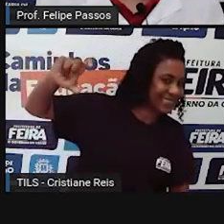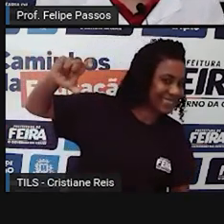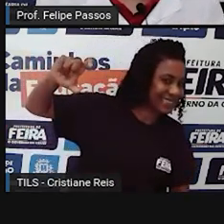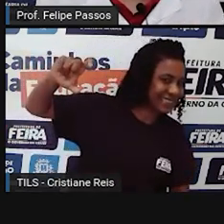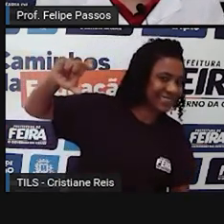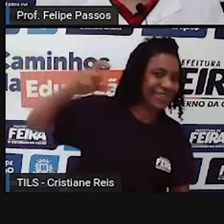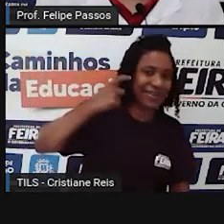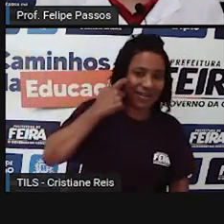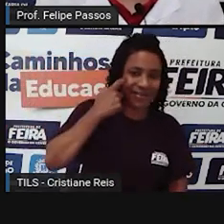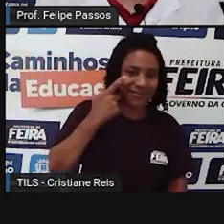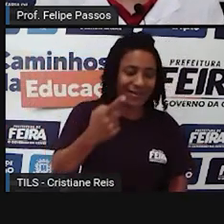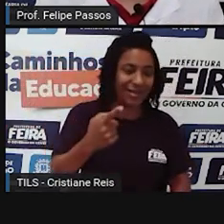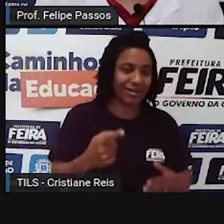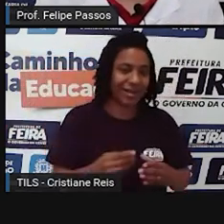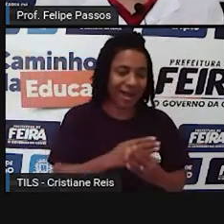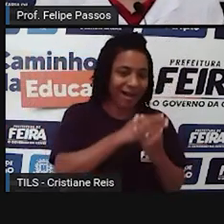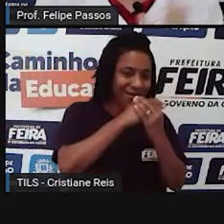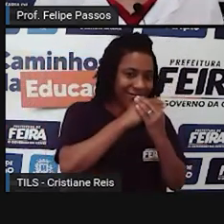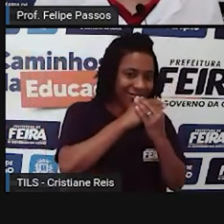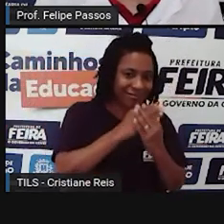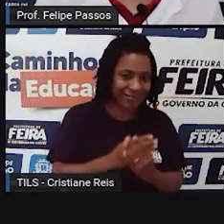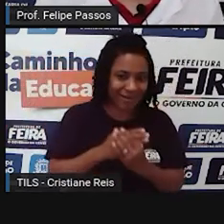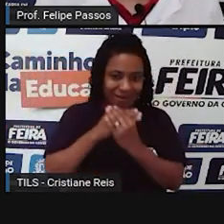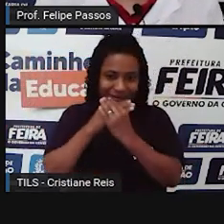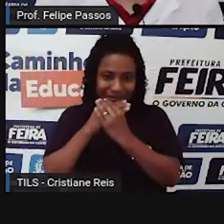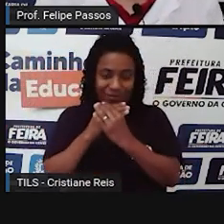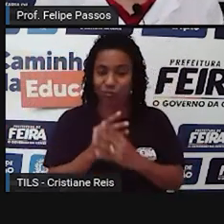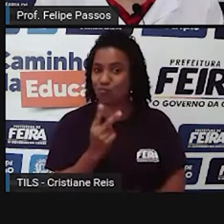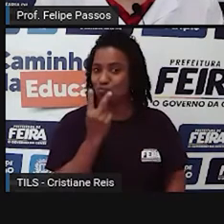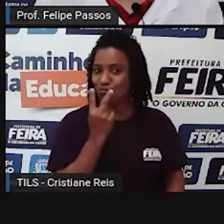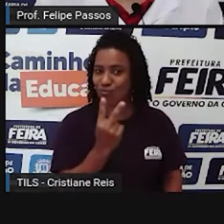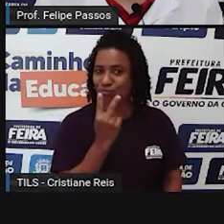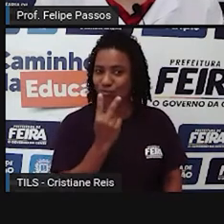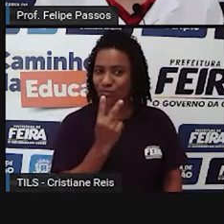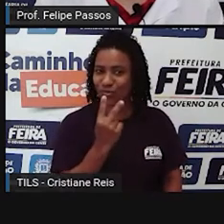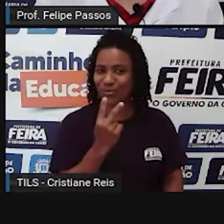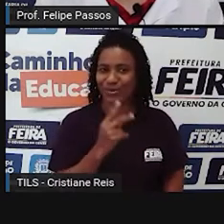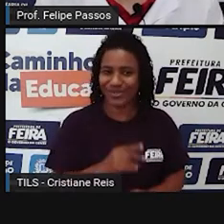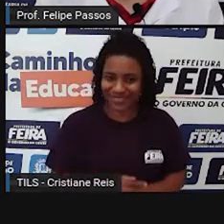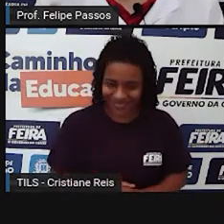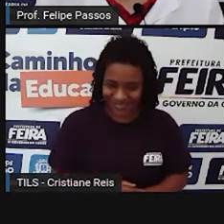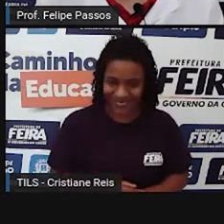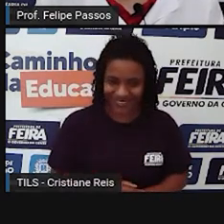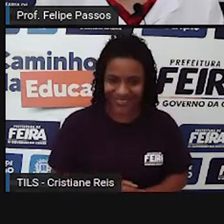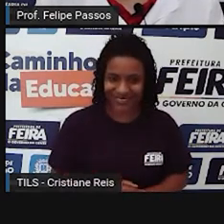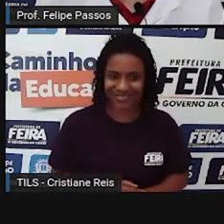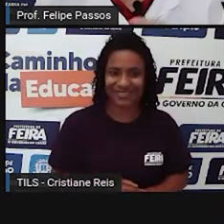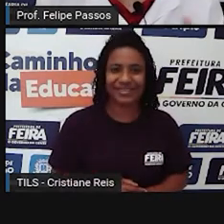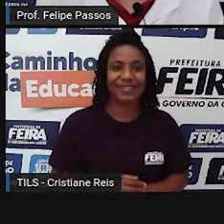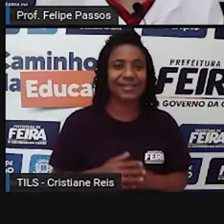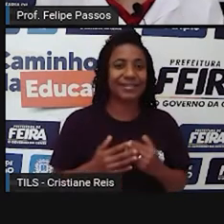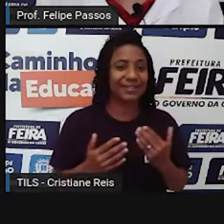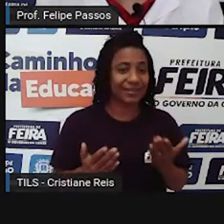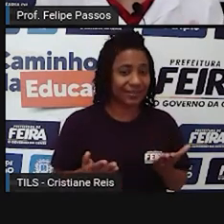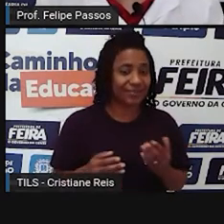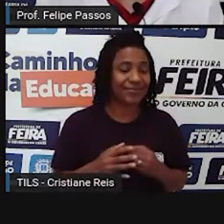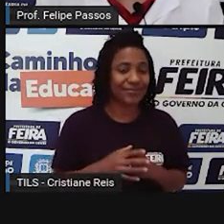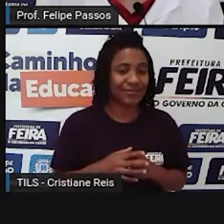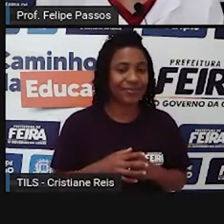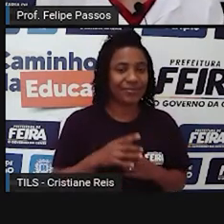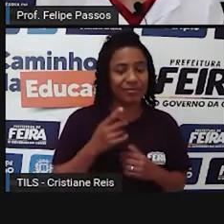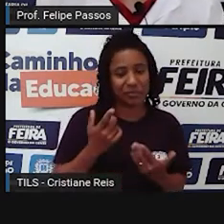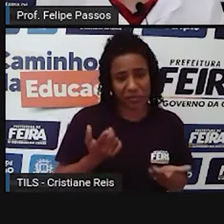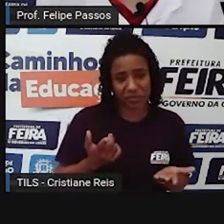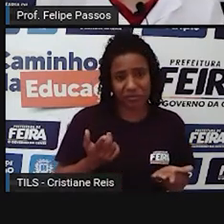tirou uma foto de dois hambúrgueres na foto aí de baixo, né? Então, assim, tem uma